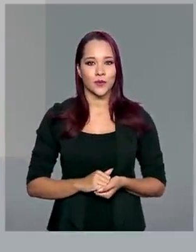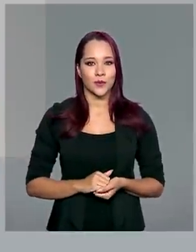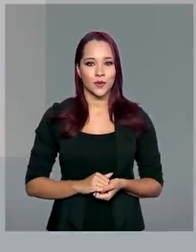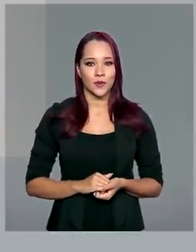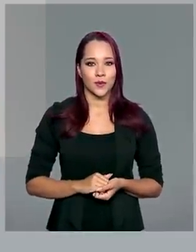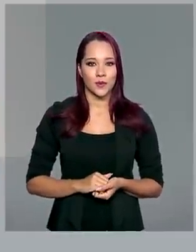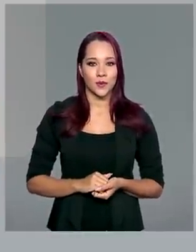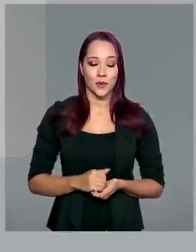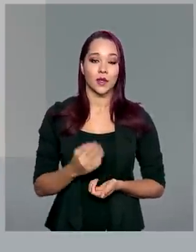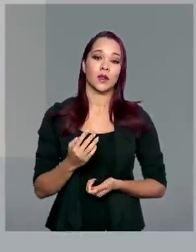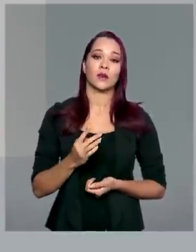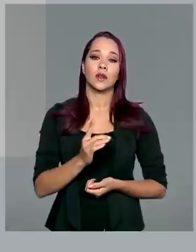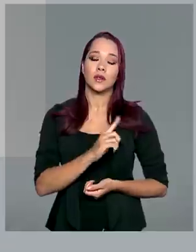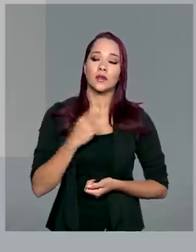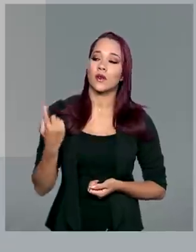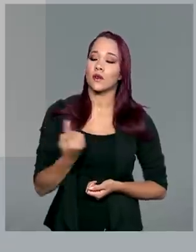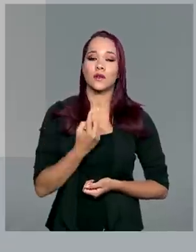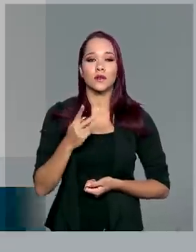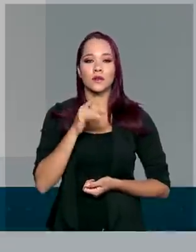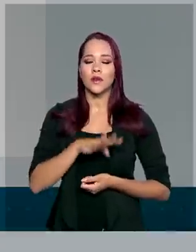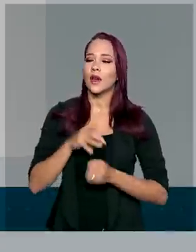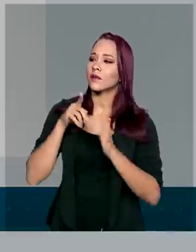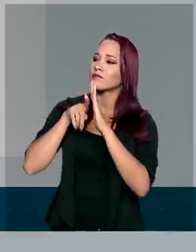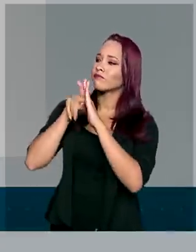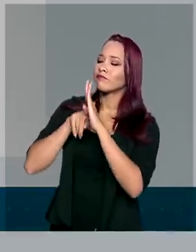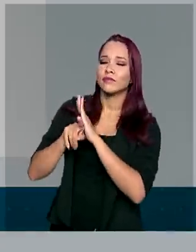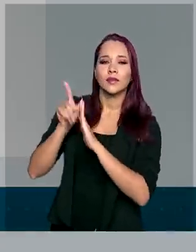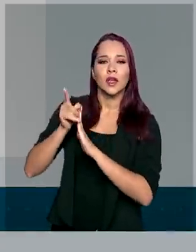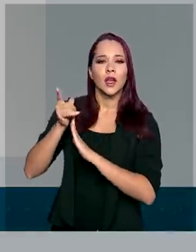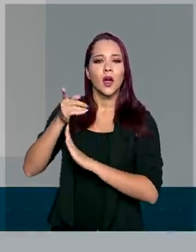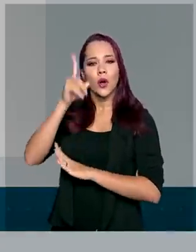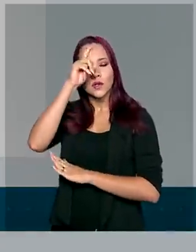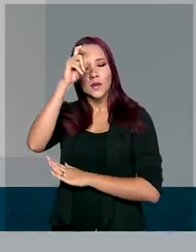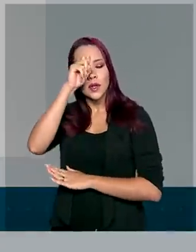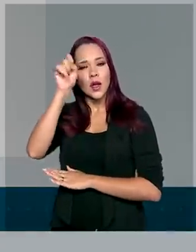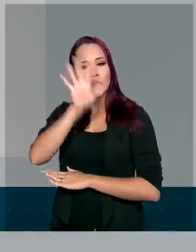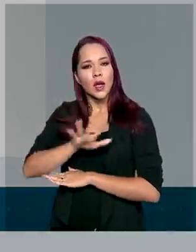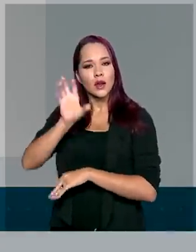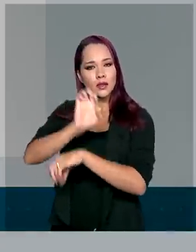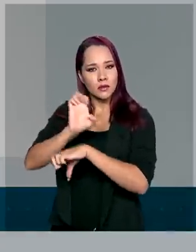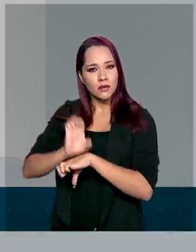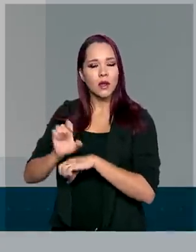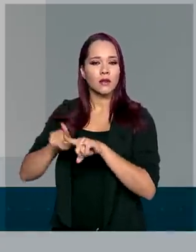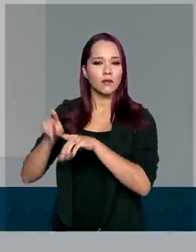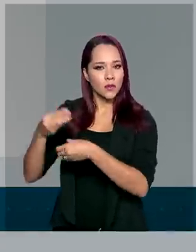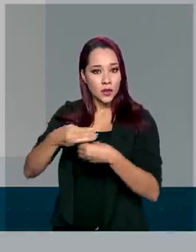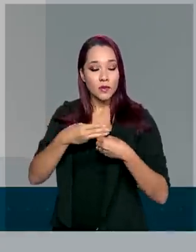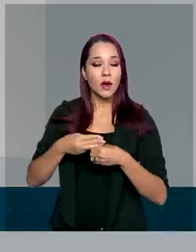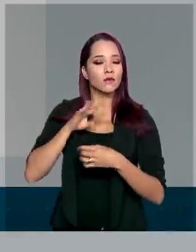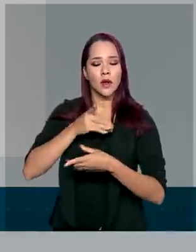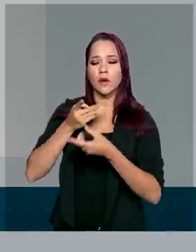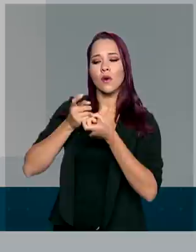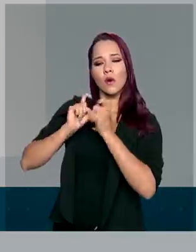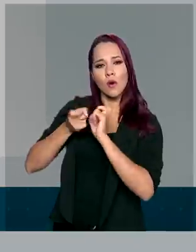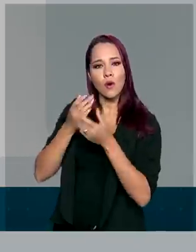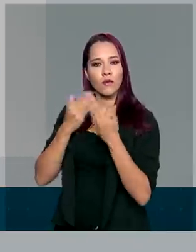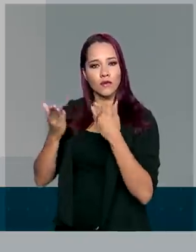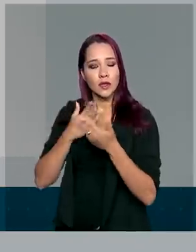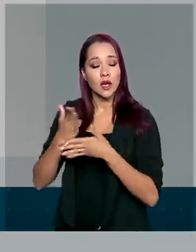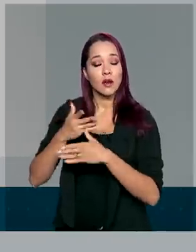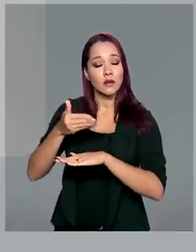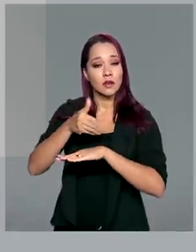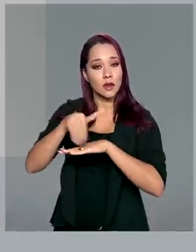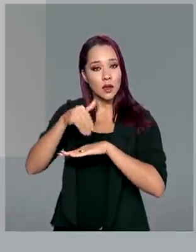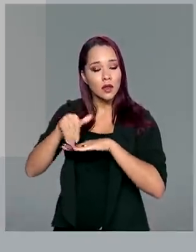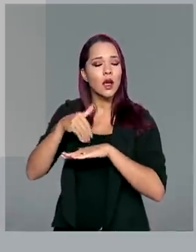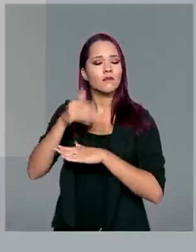A gente vai estar vendo hospitais da esfera federal, estadual e municipal. Vai conversar com os secretários para ter um retrato